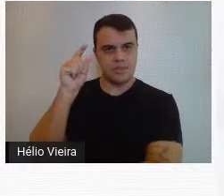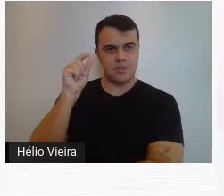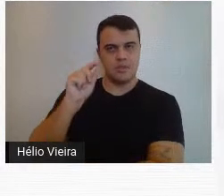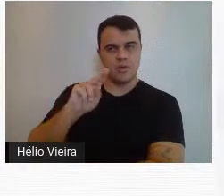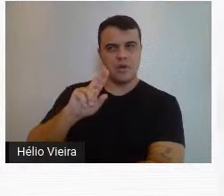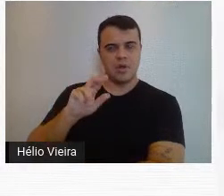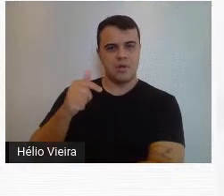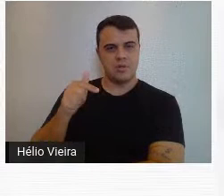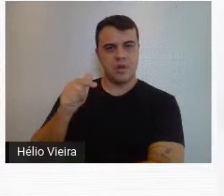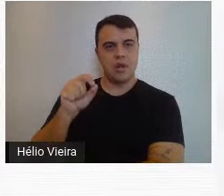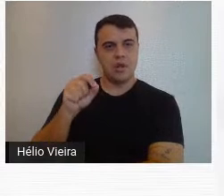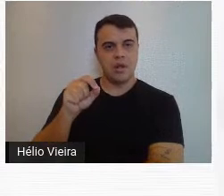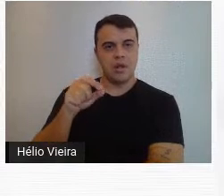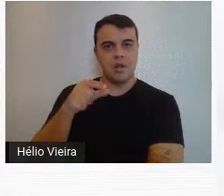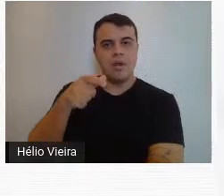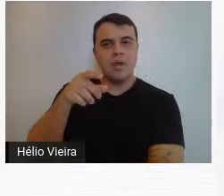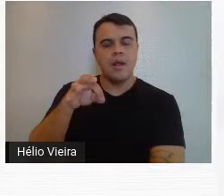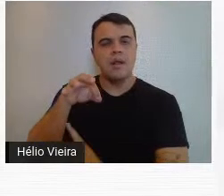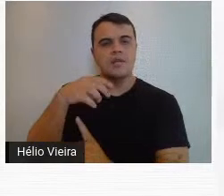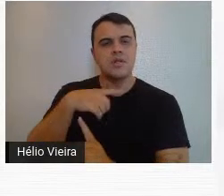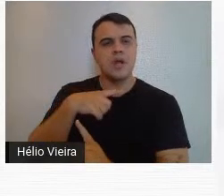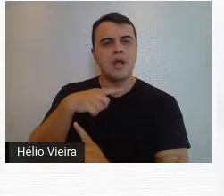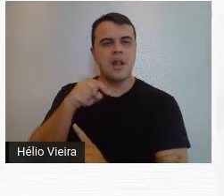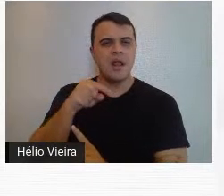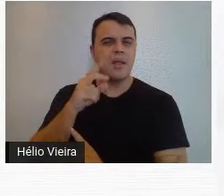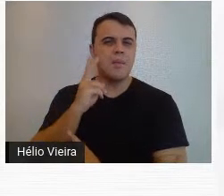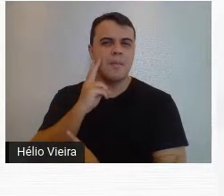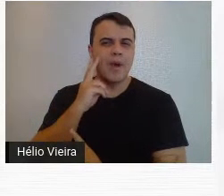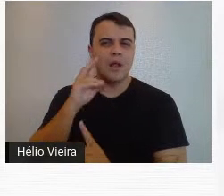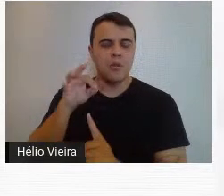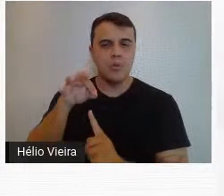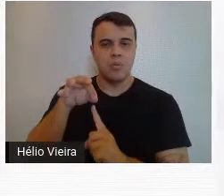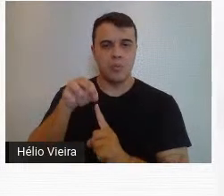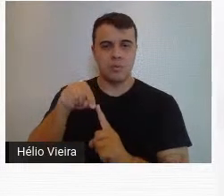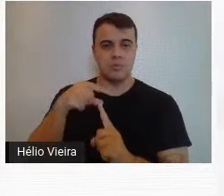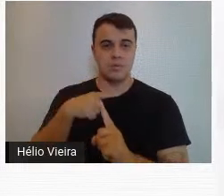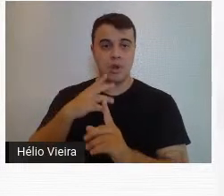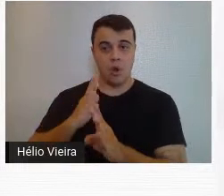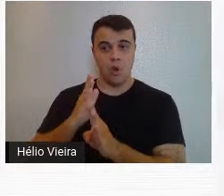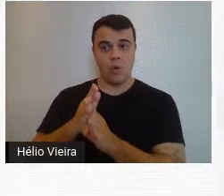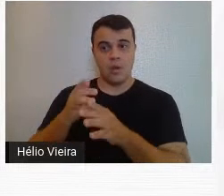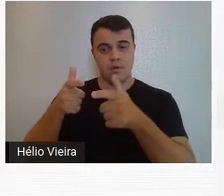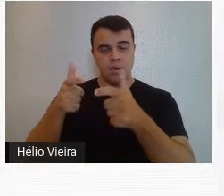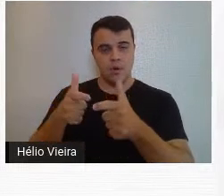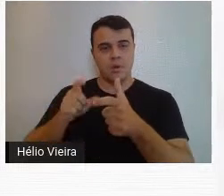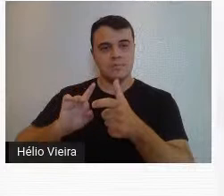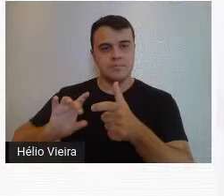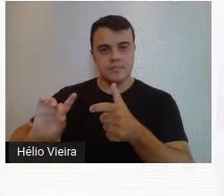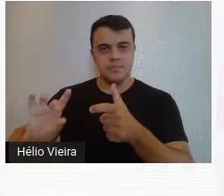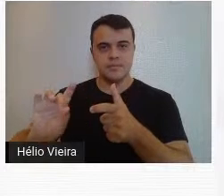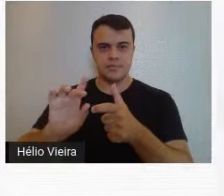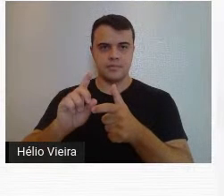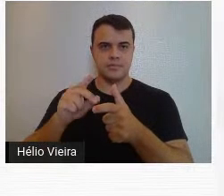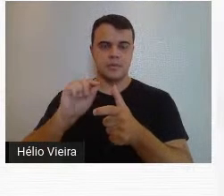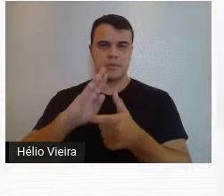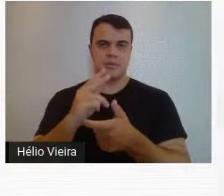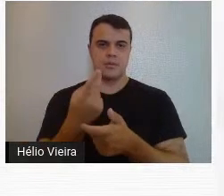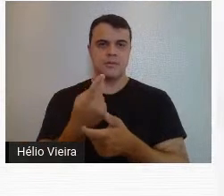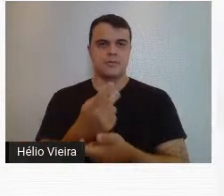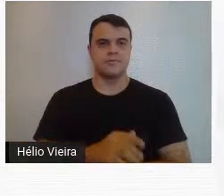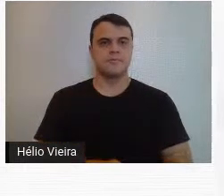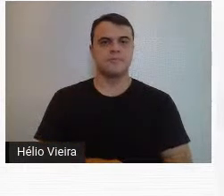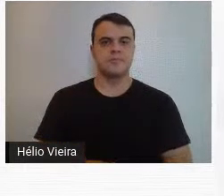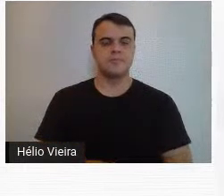mais, era o Bar do Ponto, então esses escritores se encontravam em lugares específicos também na cidade de Belo Horizonte.